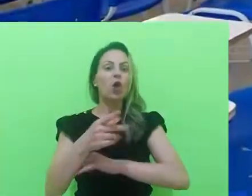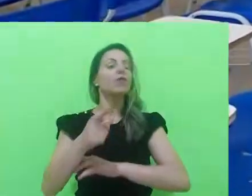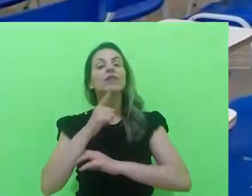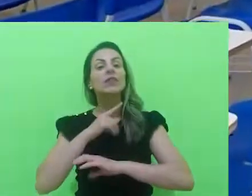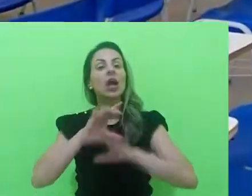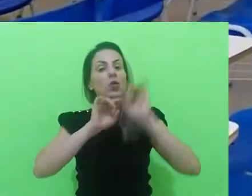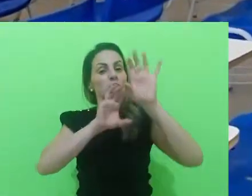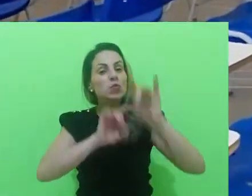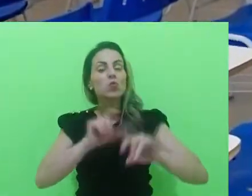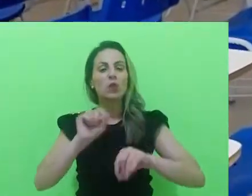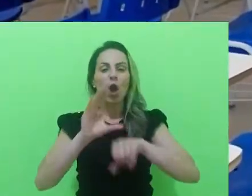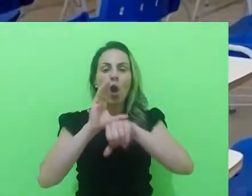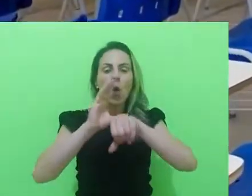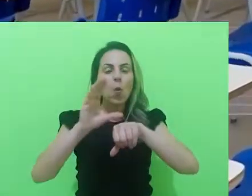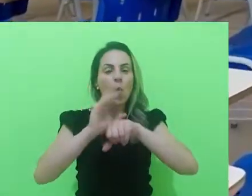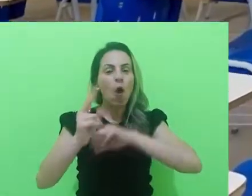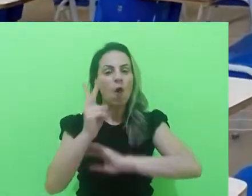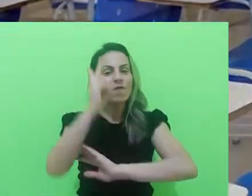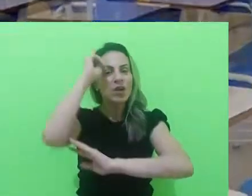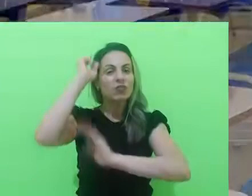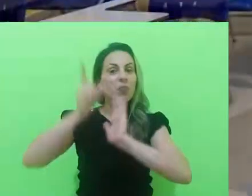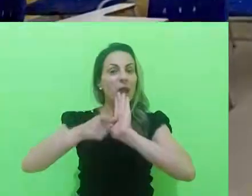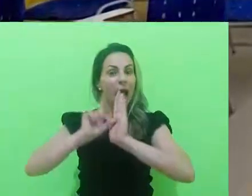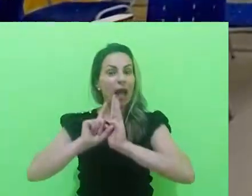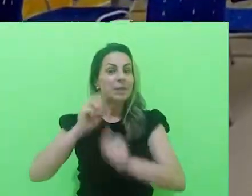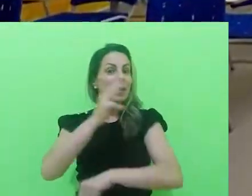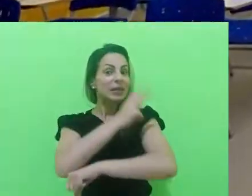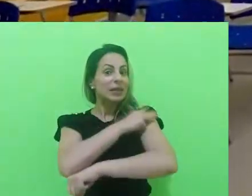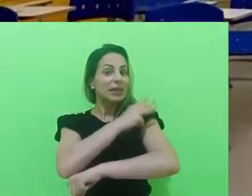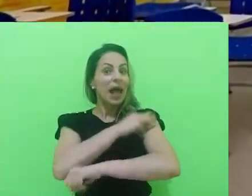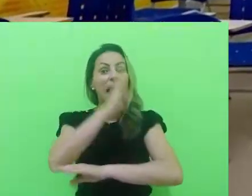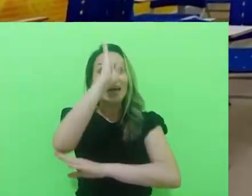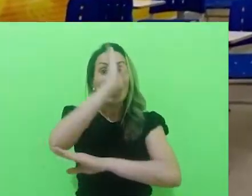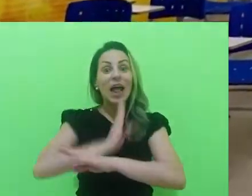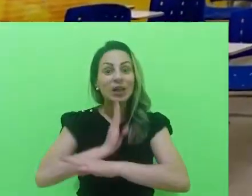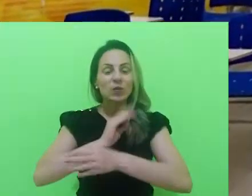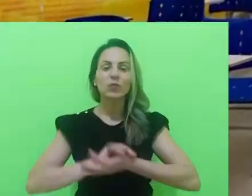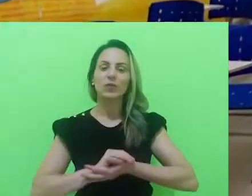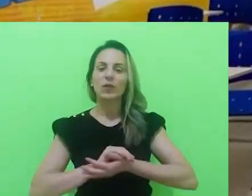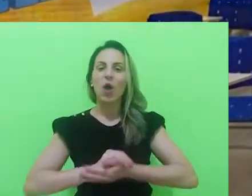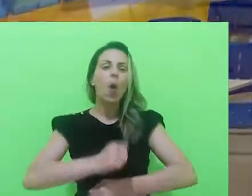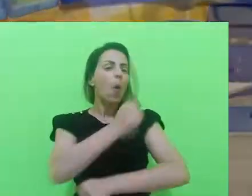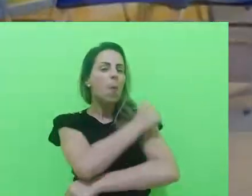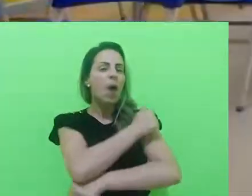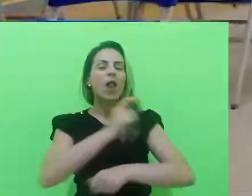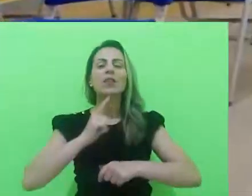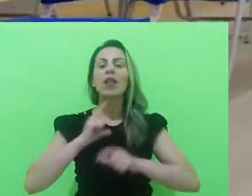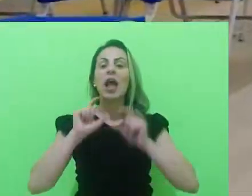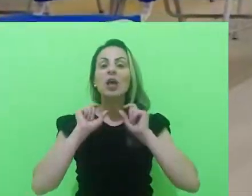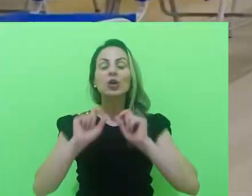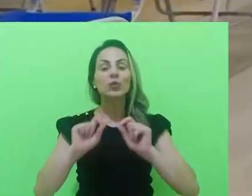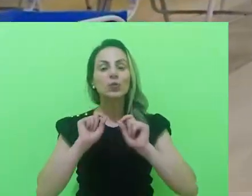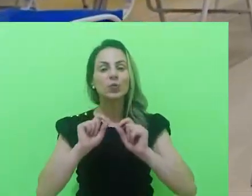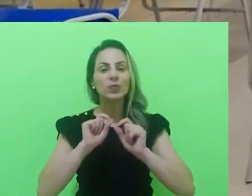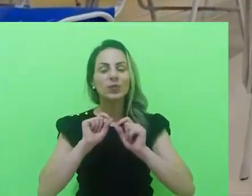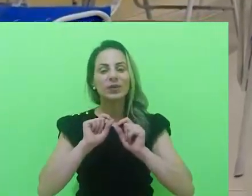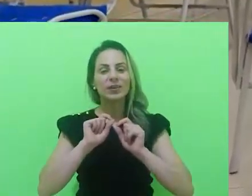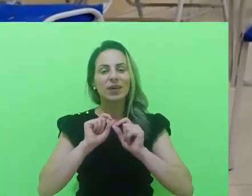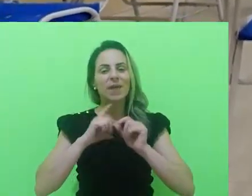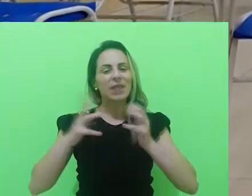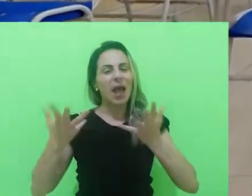curso pré-vestibular gratuito para a terceira série. O aluno ainda tem à disposição de seu conhecimento uma